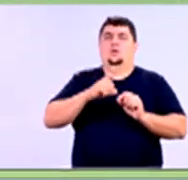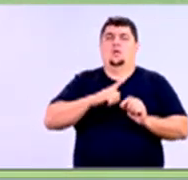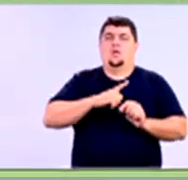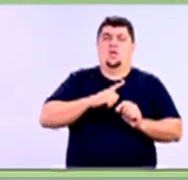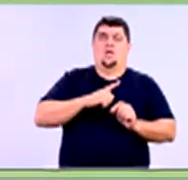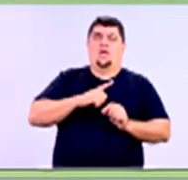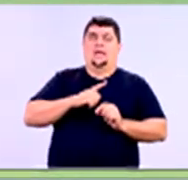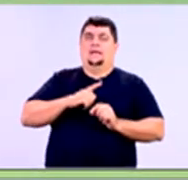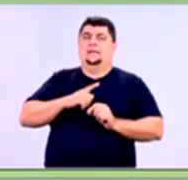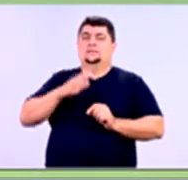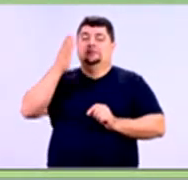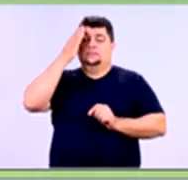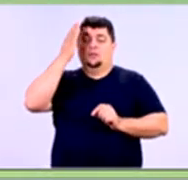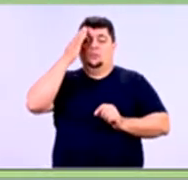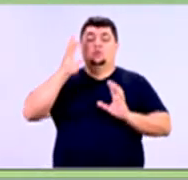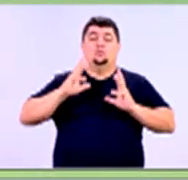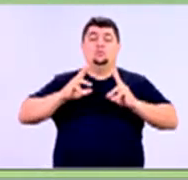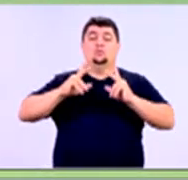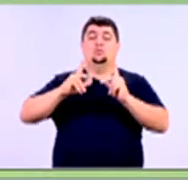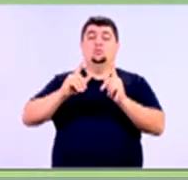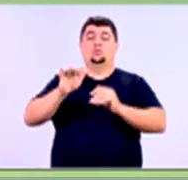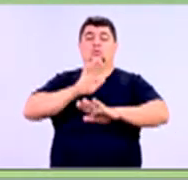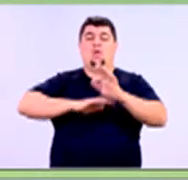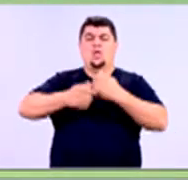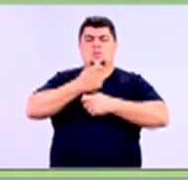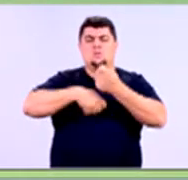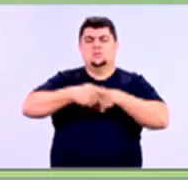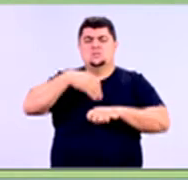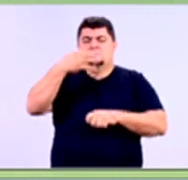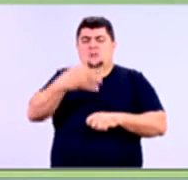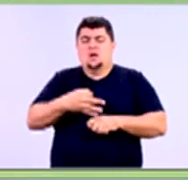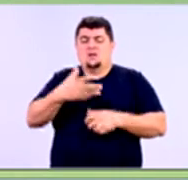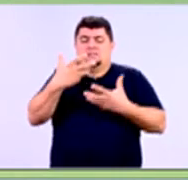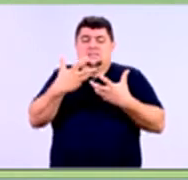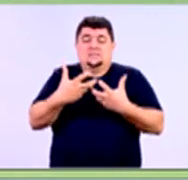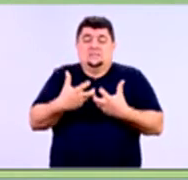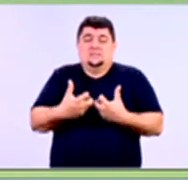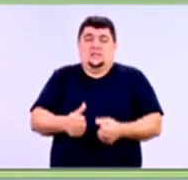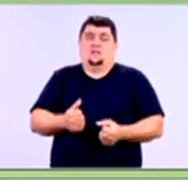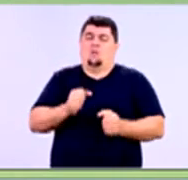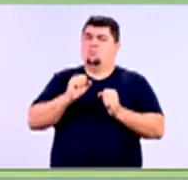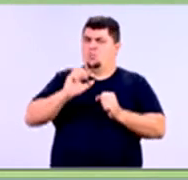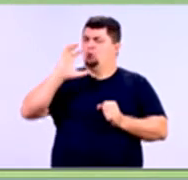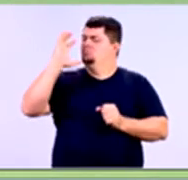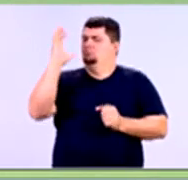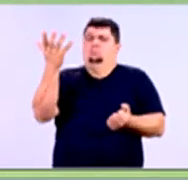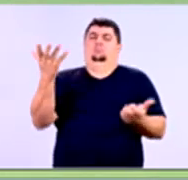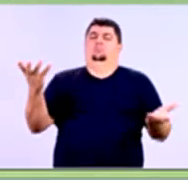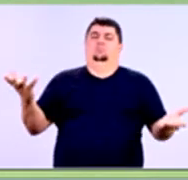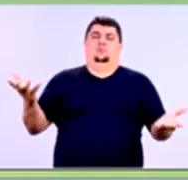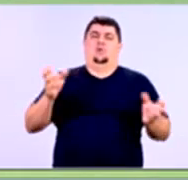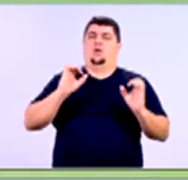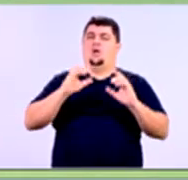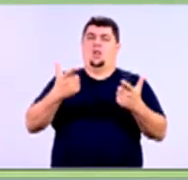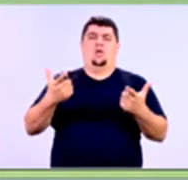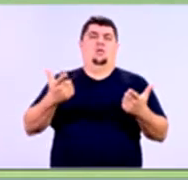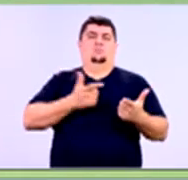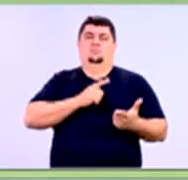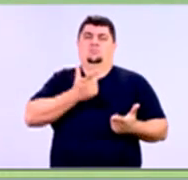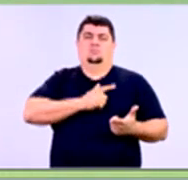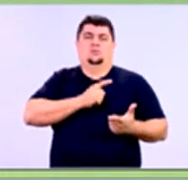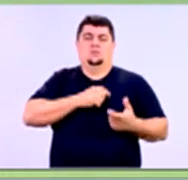negligenciar, é administrar, é realmente aceitar que você está sujeito a risco e você precisa